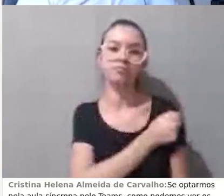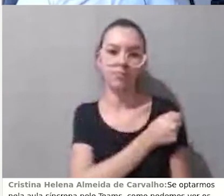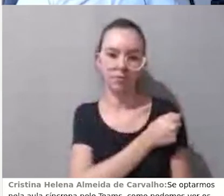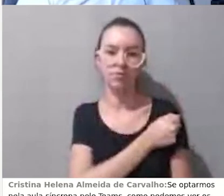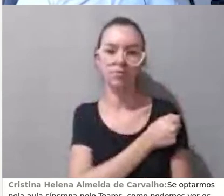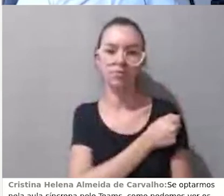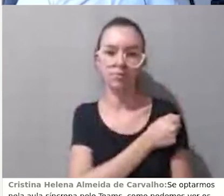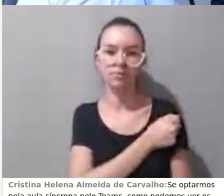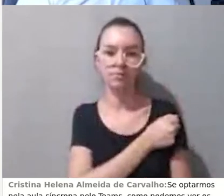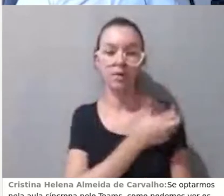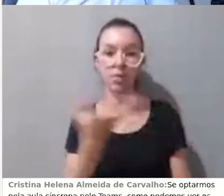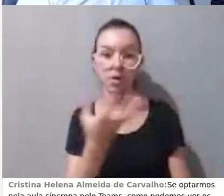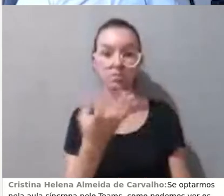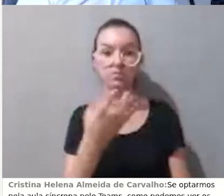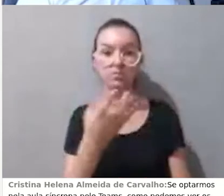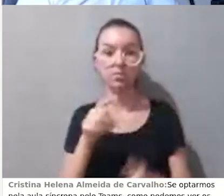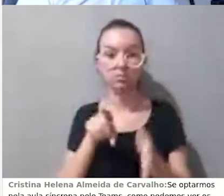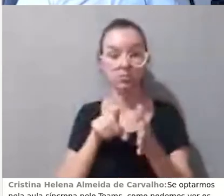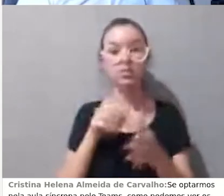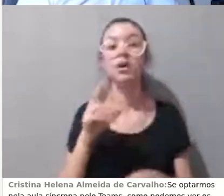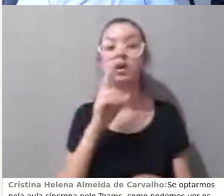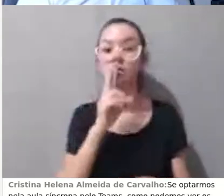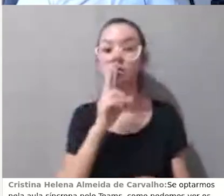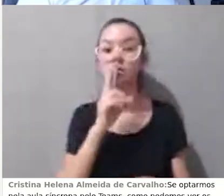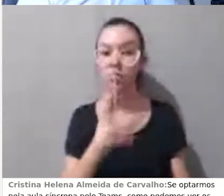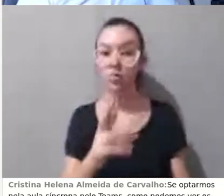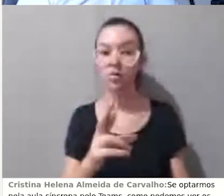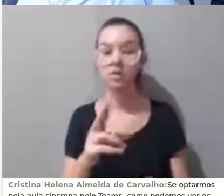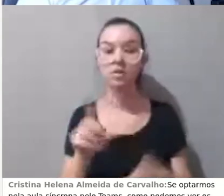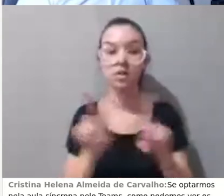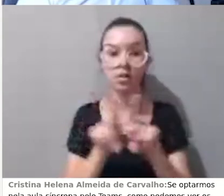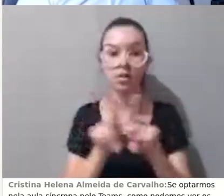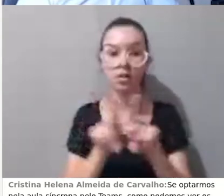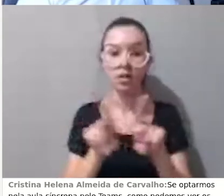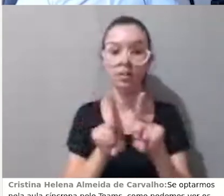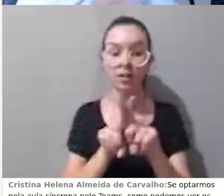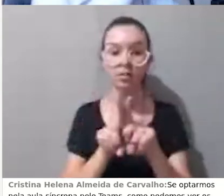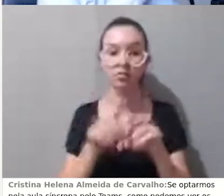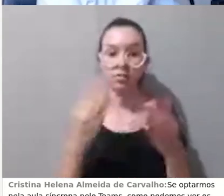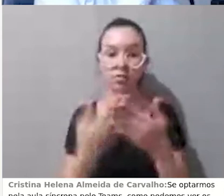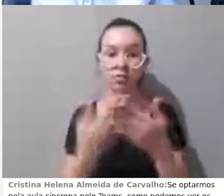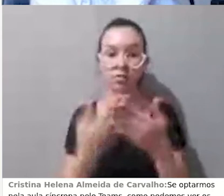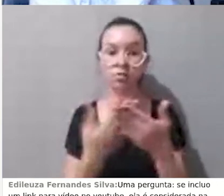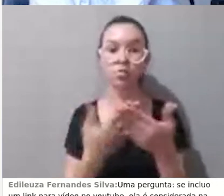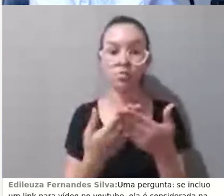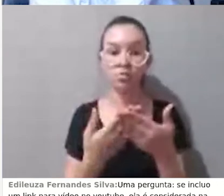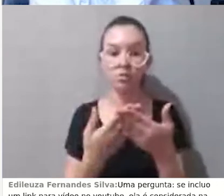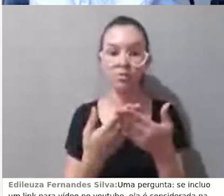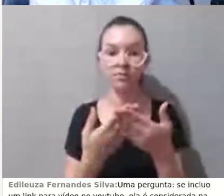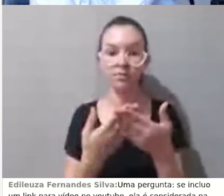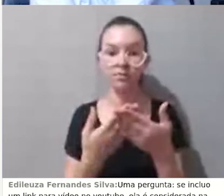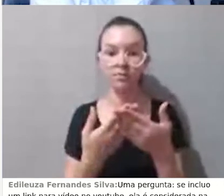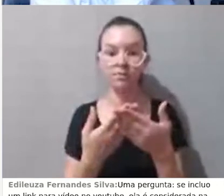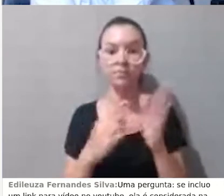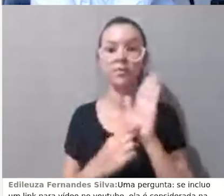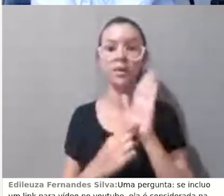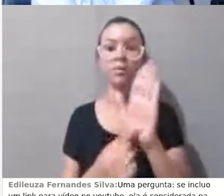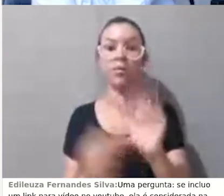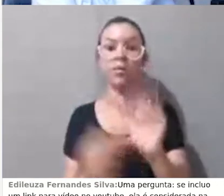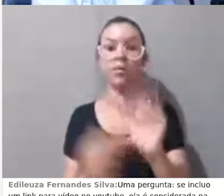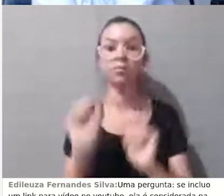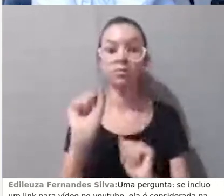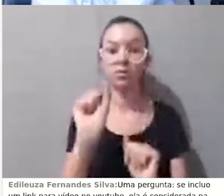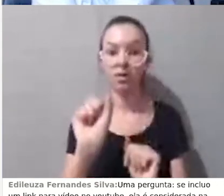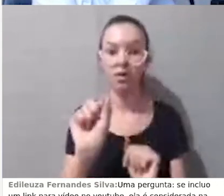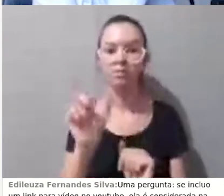responder a pergunta do Triângulo Vermelho, também destacar que nesses estudos aparece uma tendência de perfil de